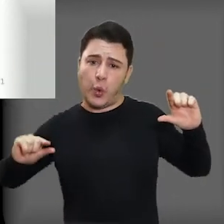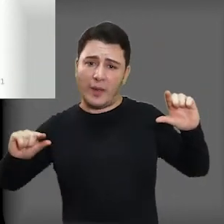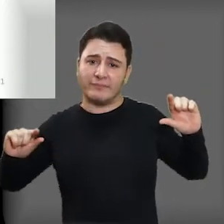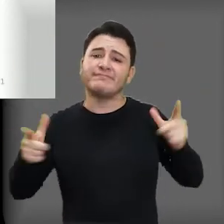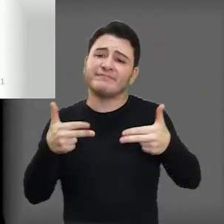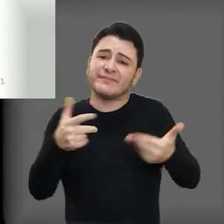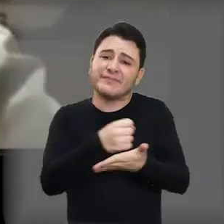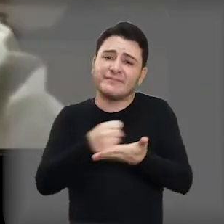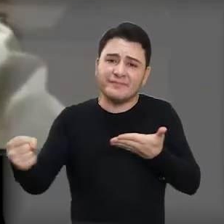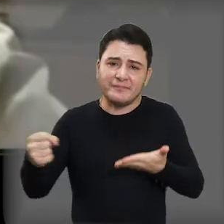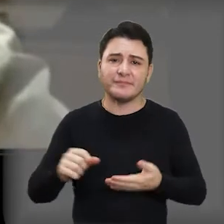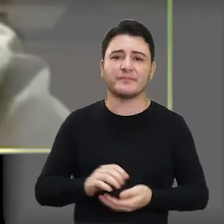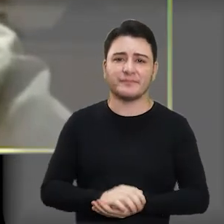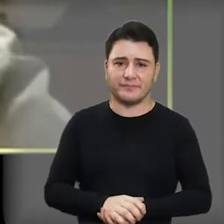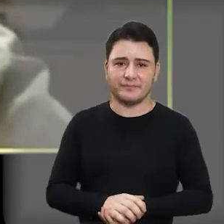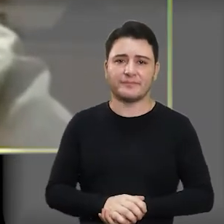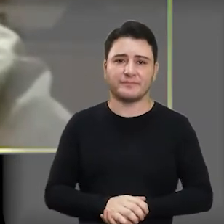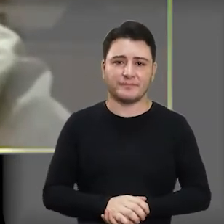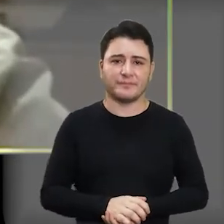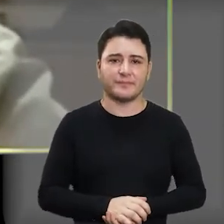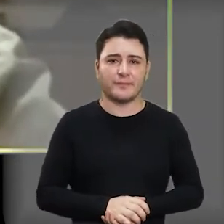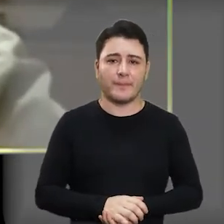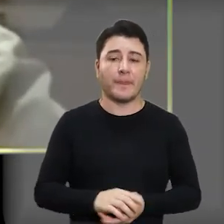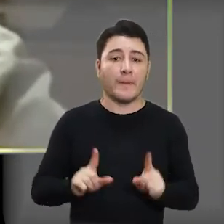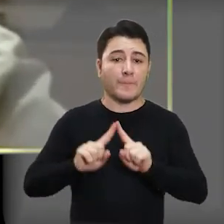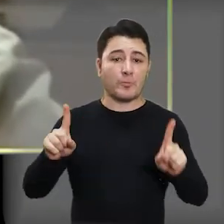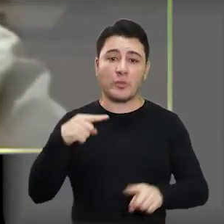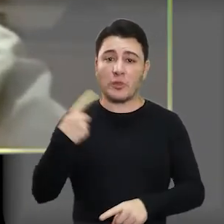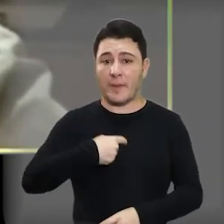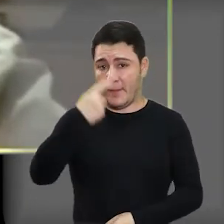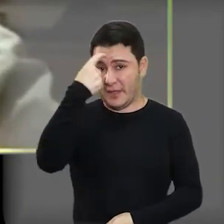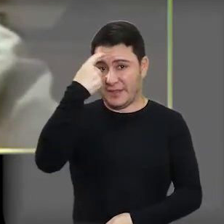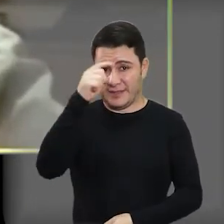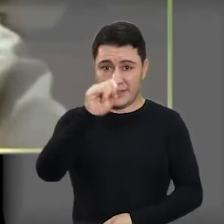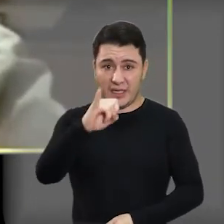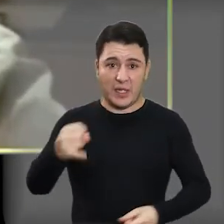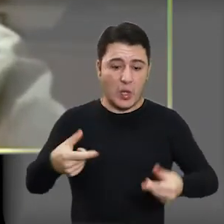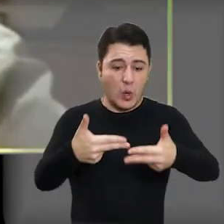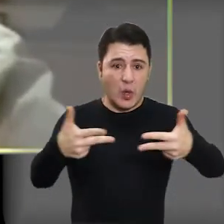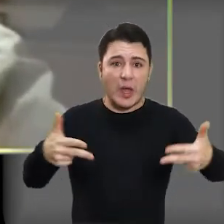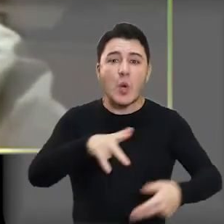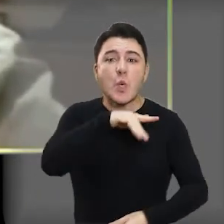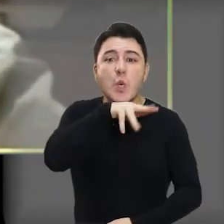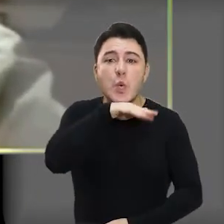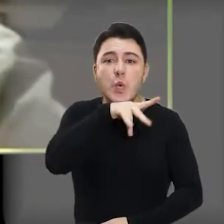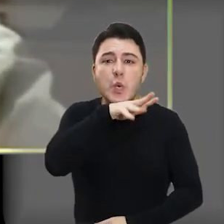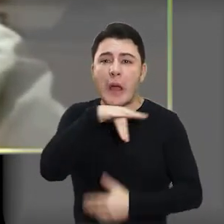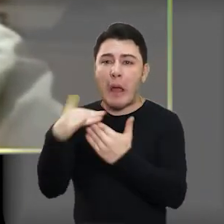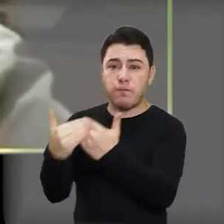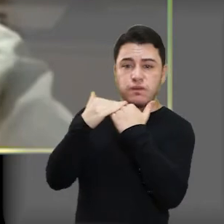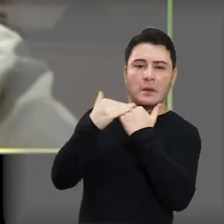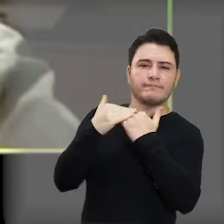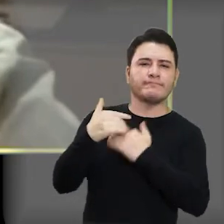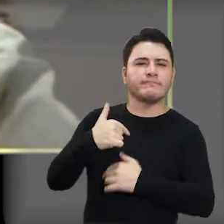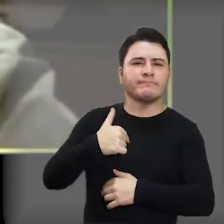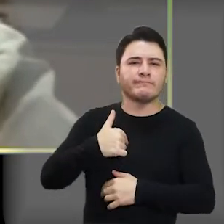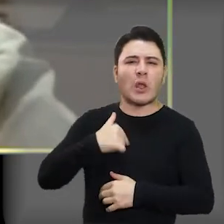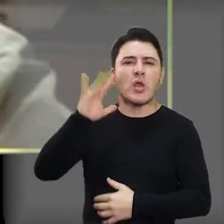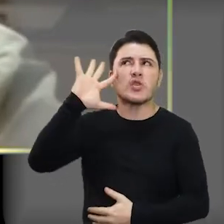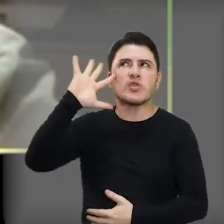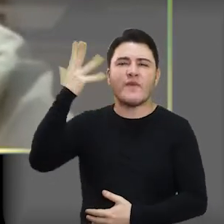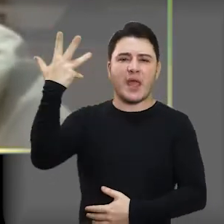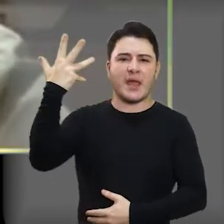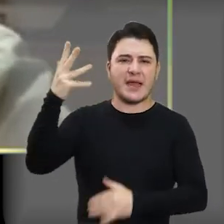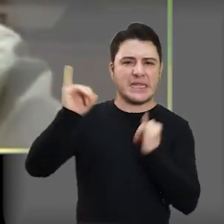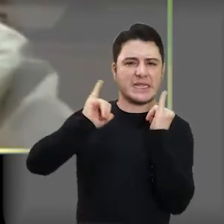menor é a memória. A gente pensa que, quando a gente está tocando fogo em algo que nos machuca, a gente pensa assim,